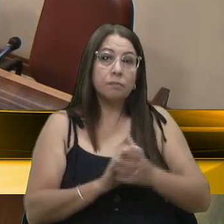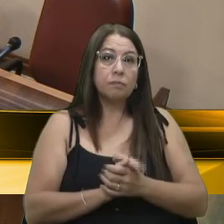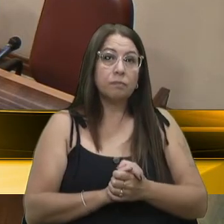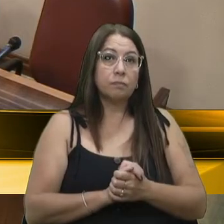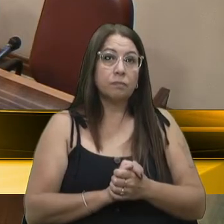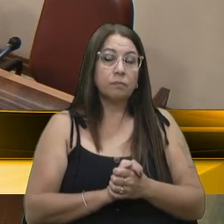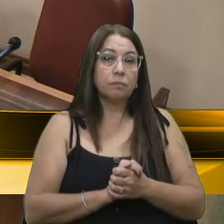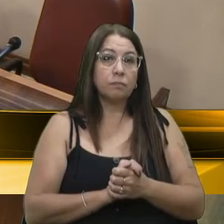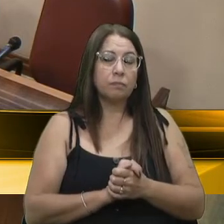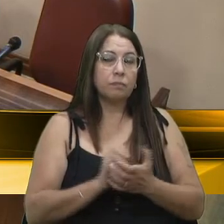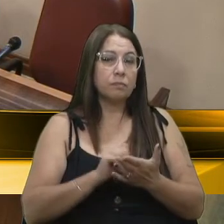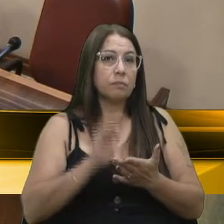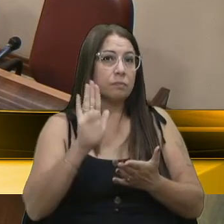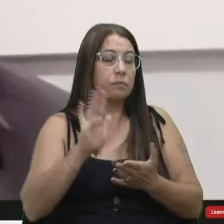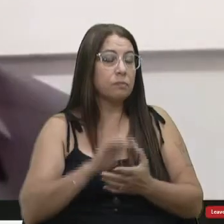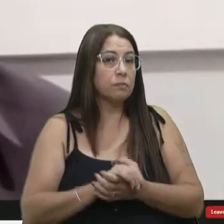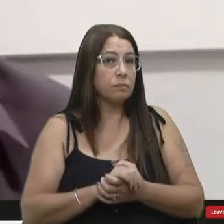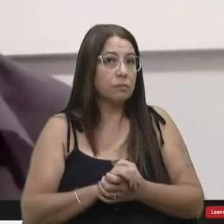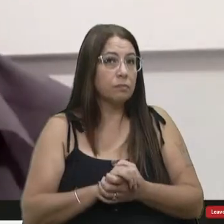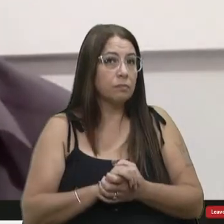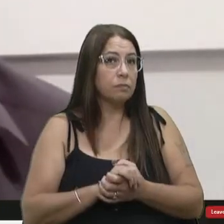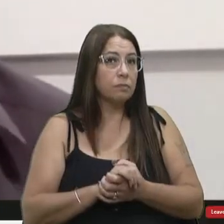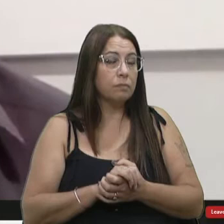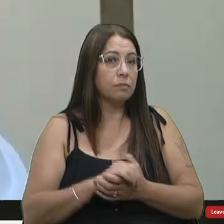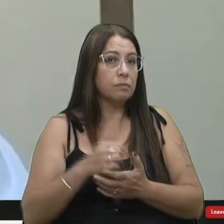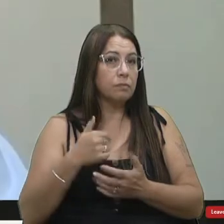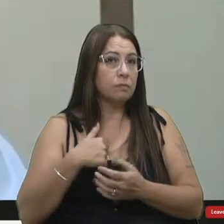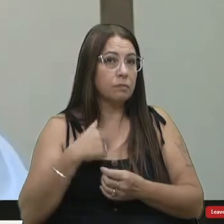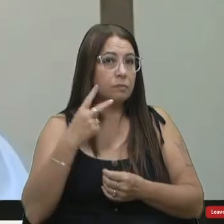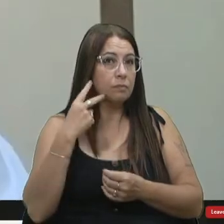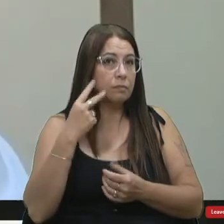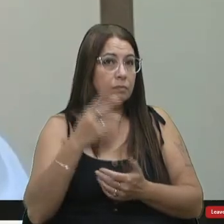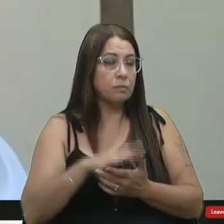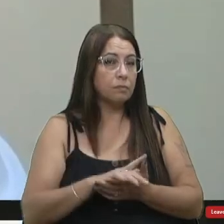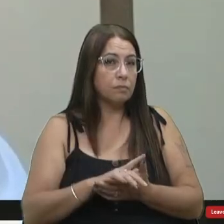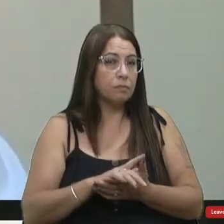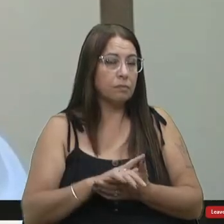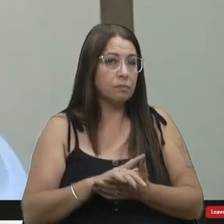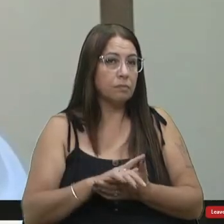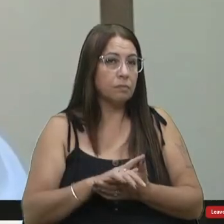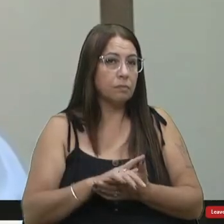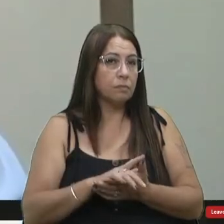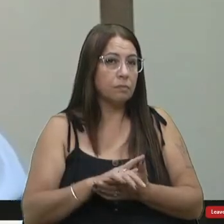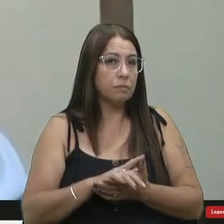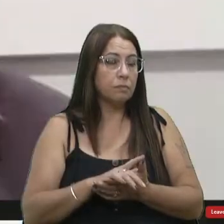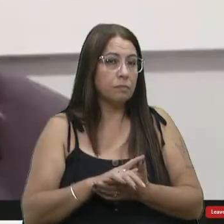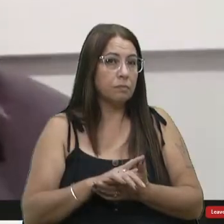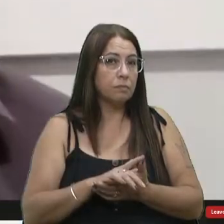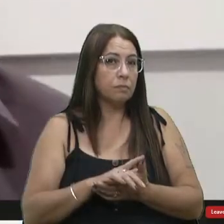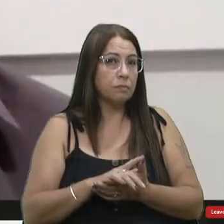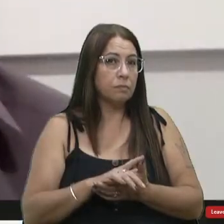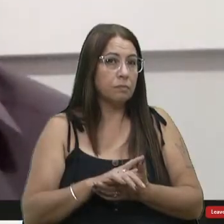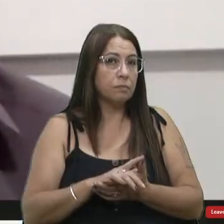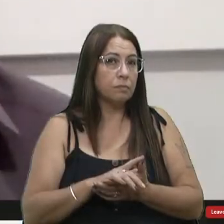Não sei se alguém tinha me pedido uma parte. Fui eu, vereador, Renato. Pois não, vereador. Já de imediato.